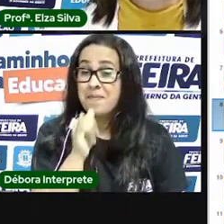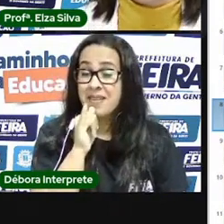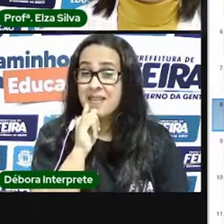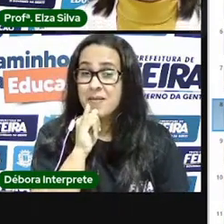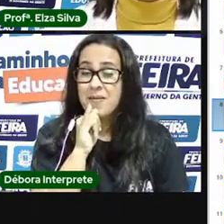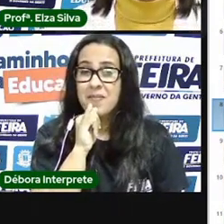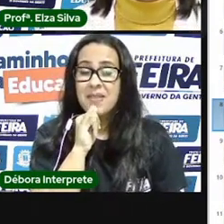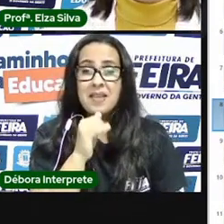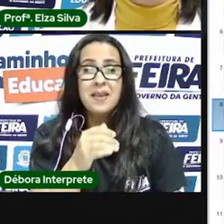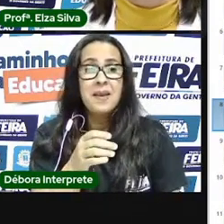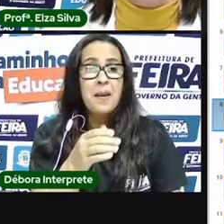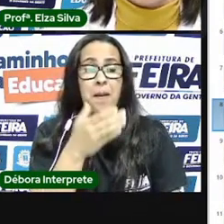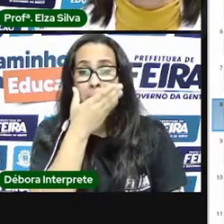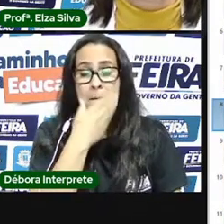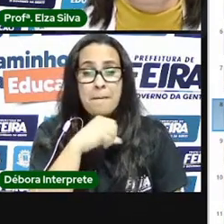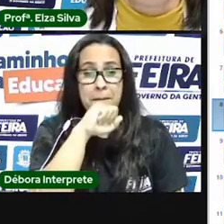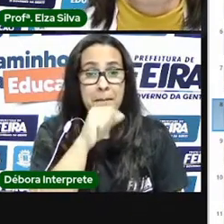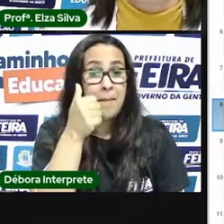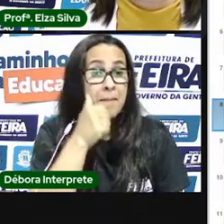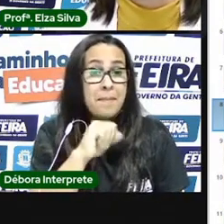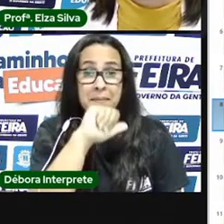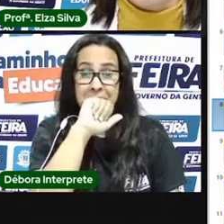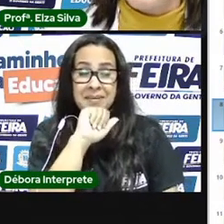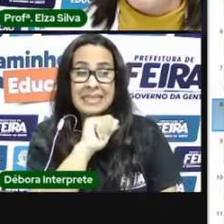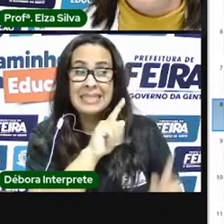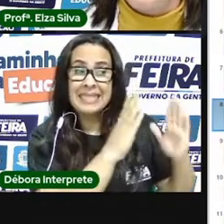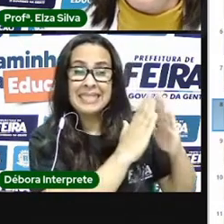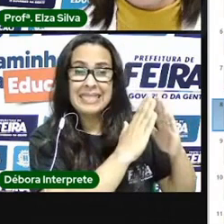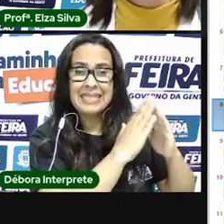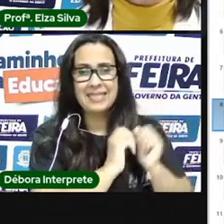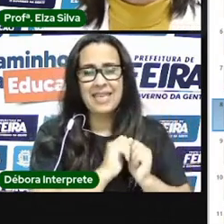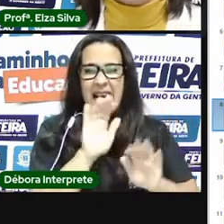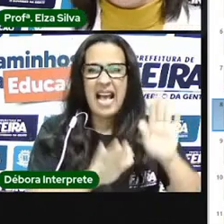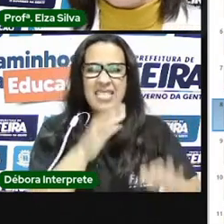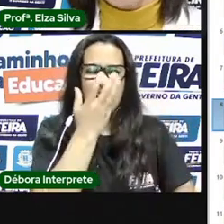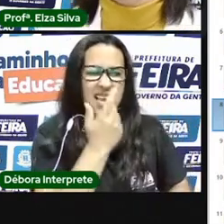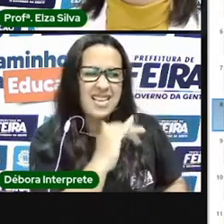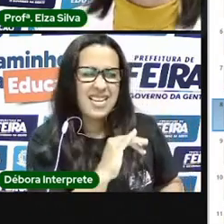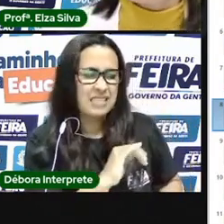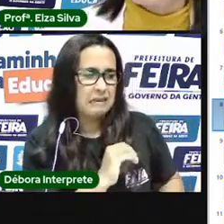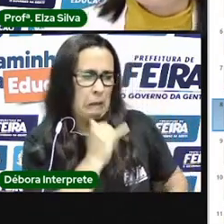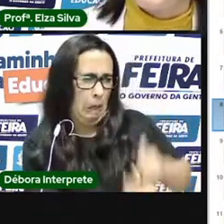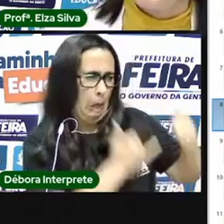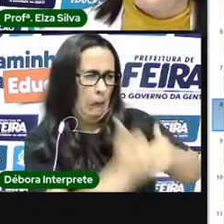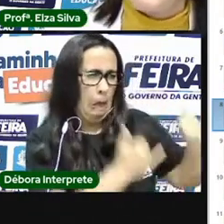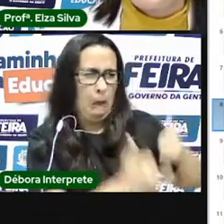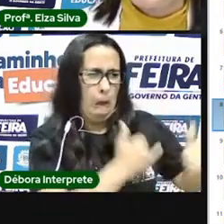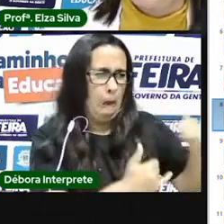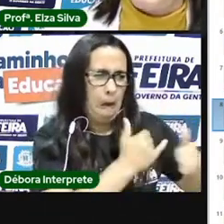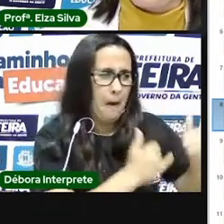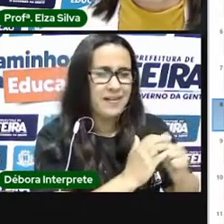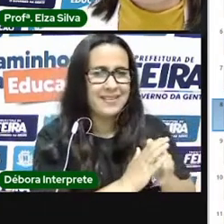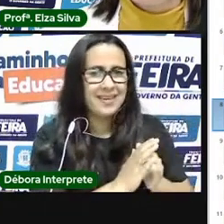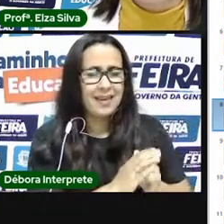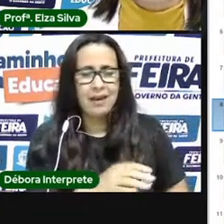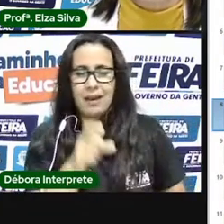esse menino são arteiros, né? Arteiros, porque faz arte. Mas arteiro aí tem um outro sentido, não é, gente?